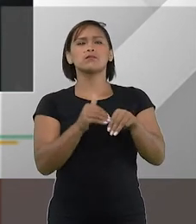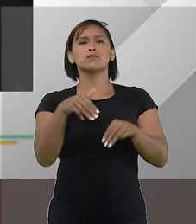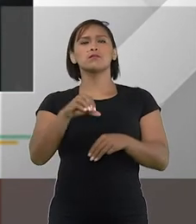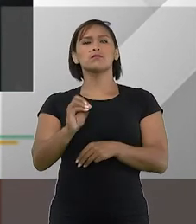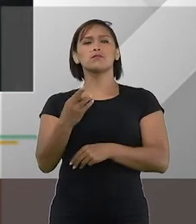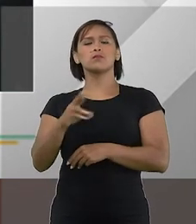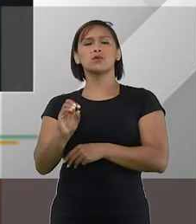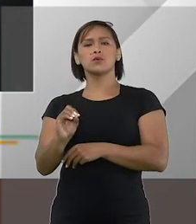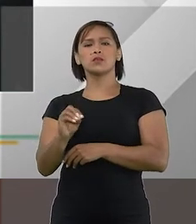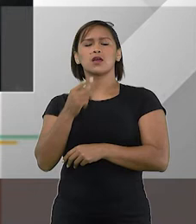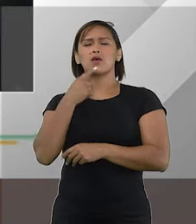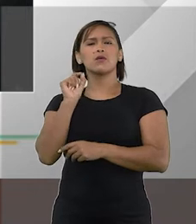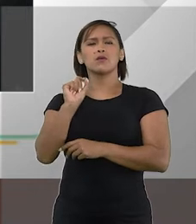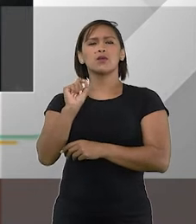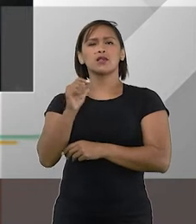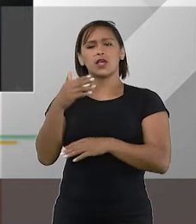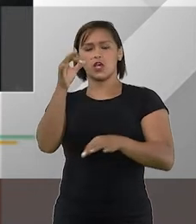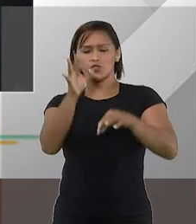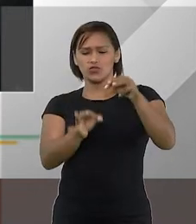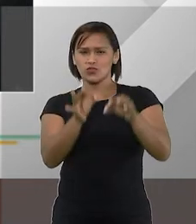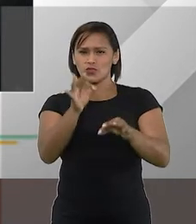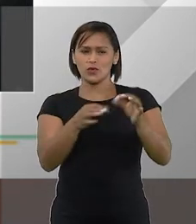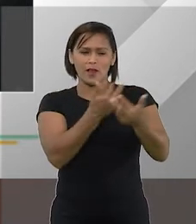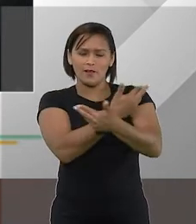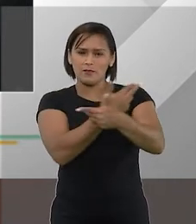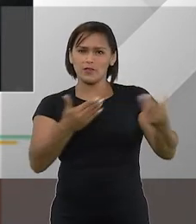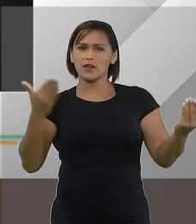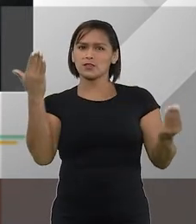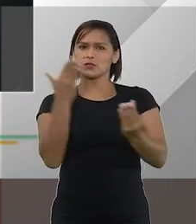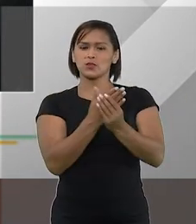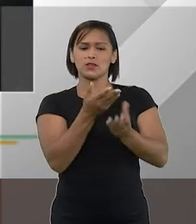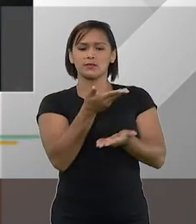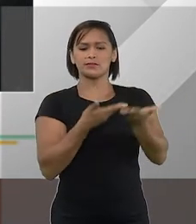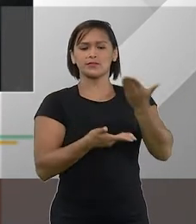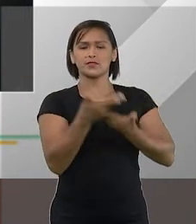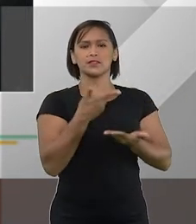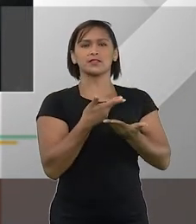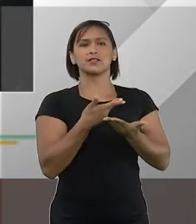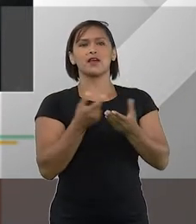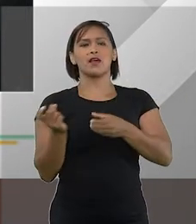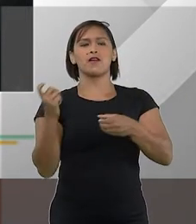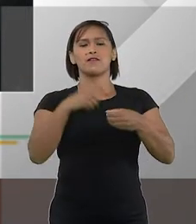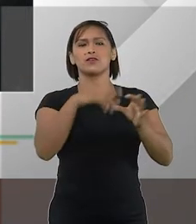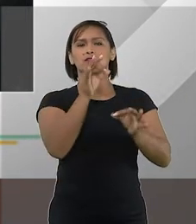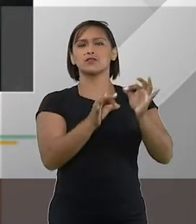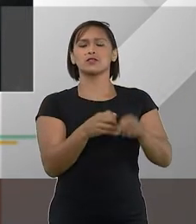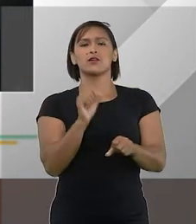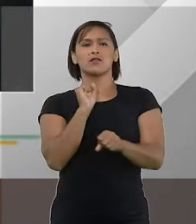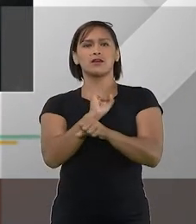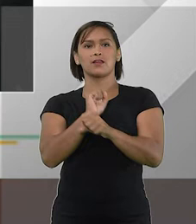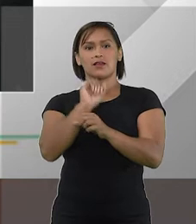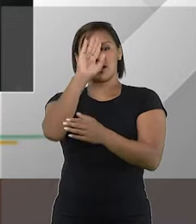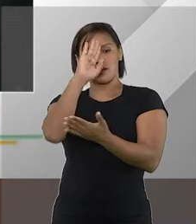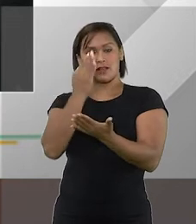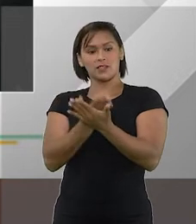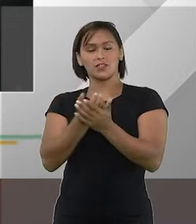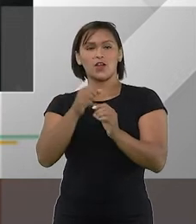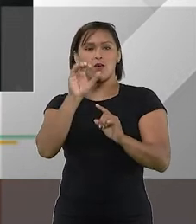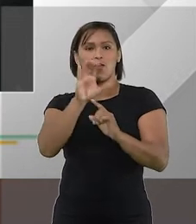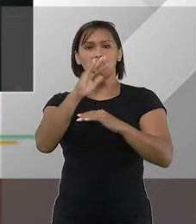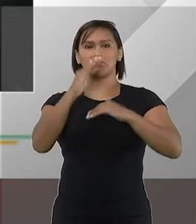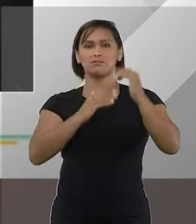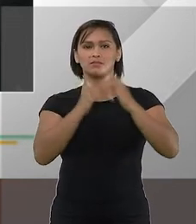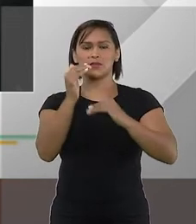Ribeiro, o que o senhor, que com certeza julga muitos processos relacionados a recuperações judiciais, espera como efeito